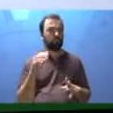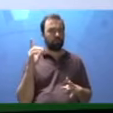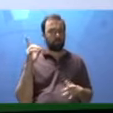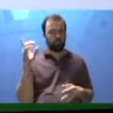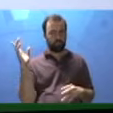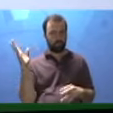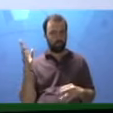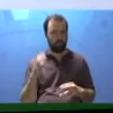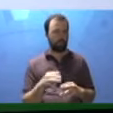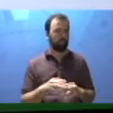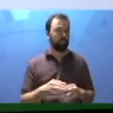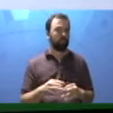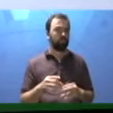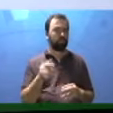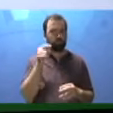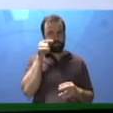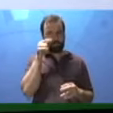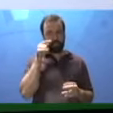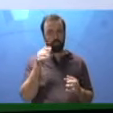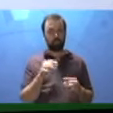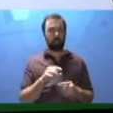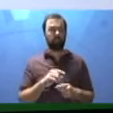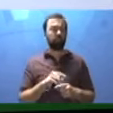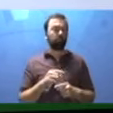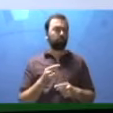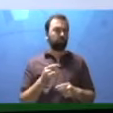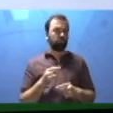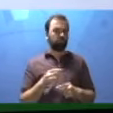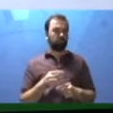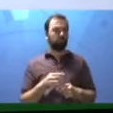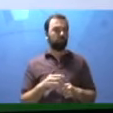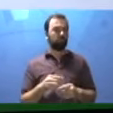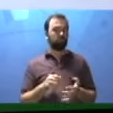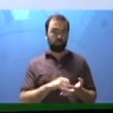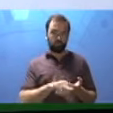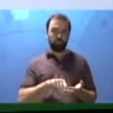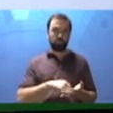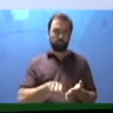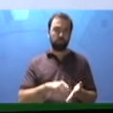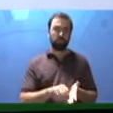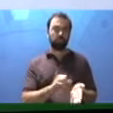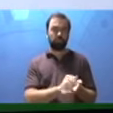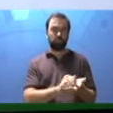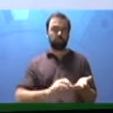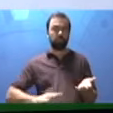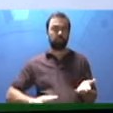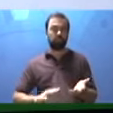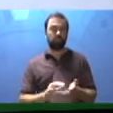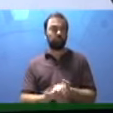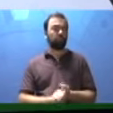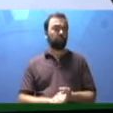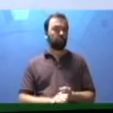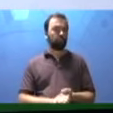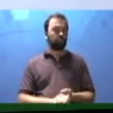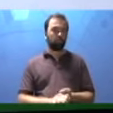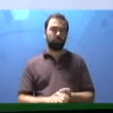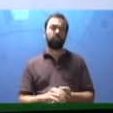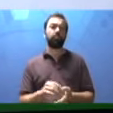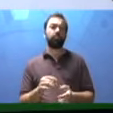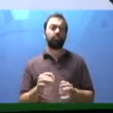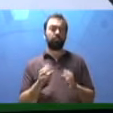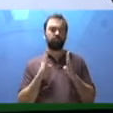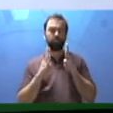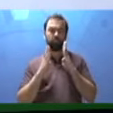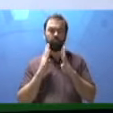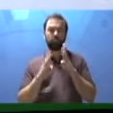História e Geografia 3 e 4. Assistir a vídeo, a aula, registrar na apostila as atividades realizadas durante a mesa. Pode